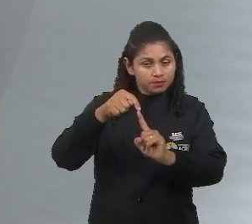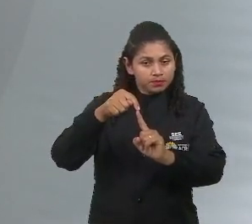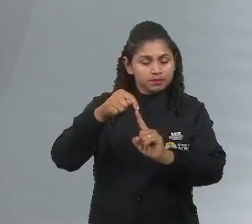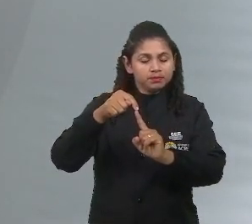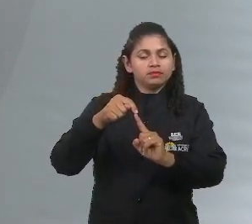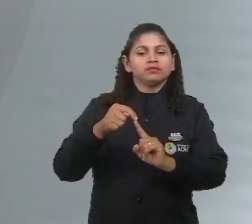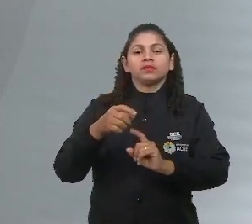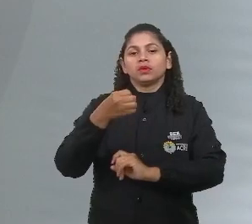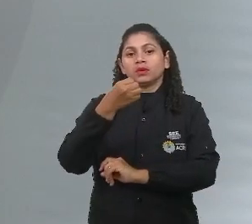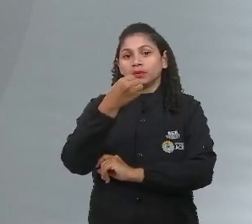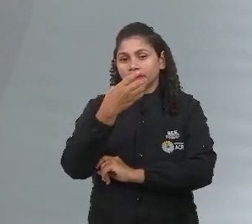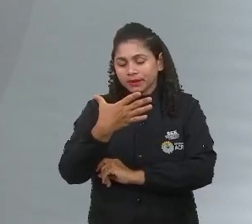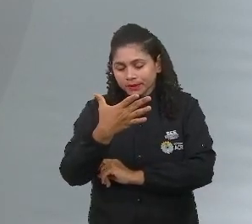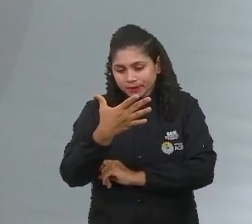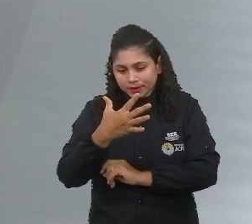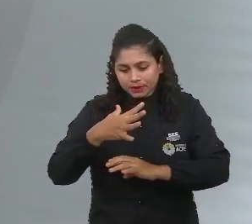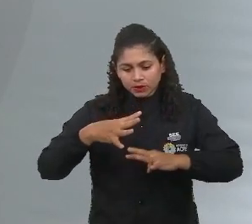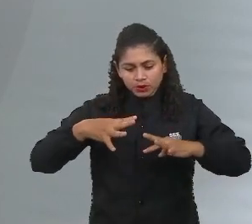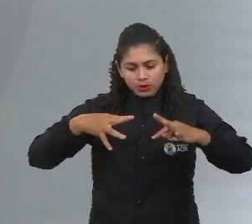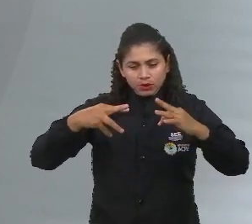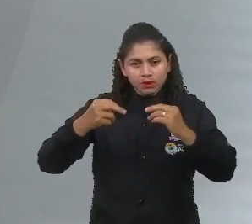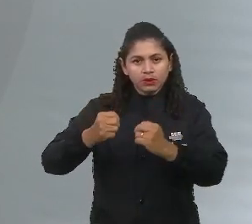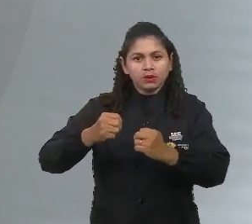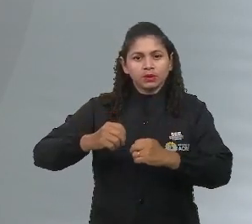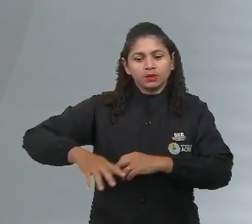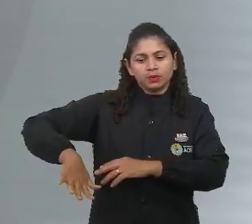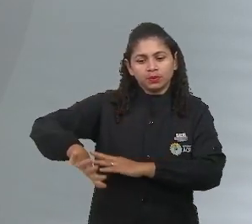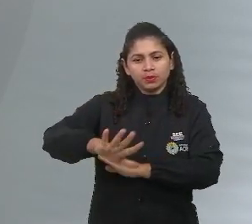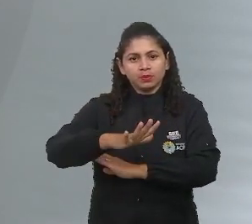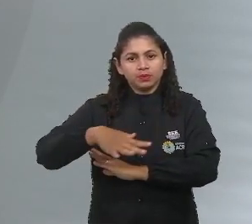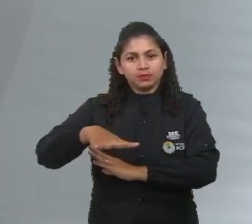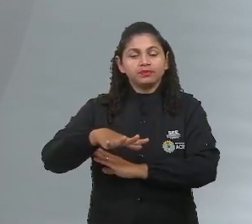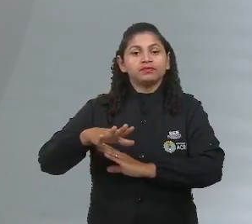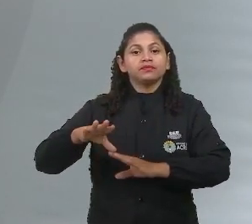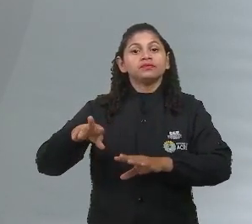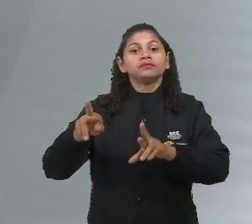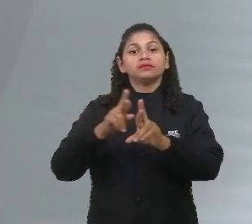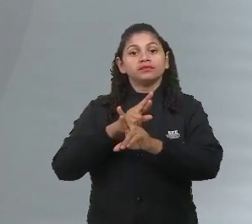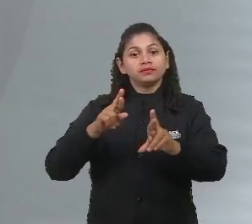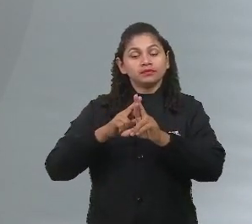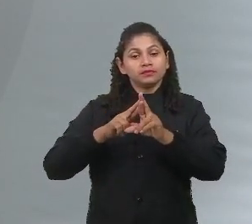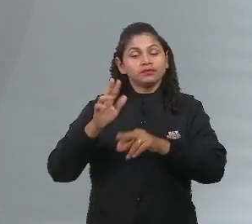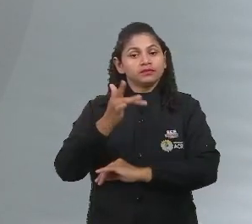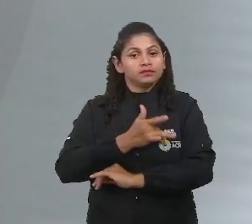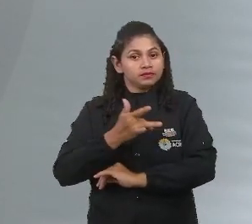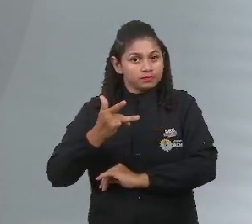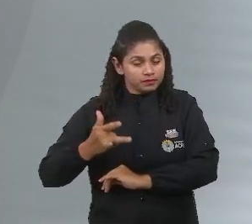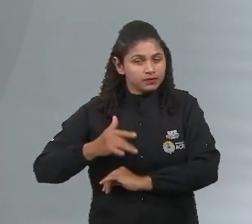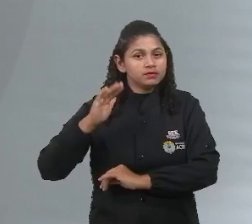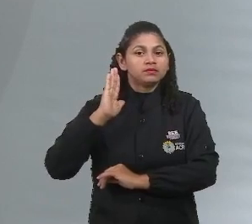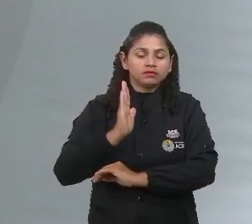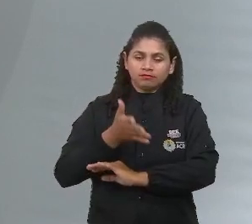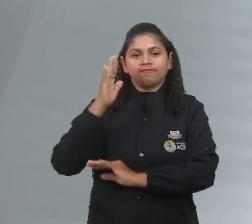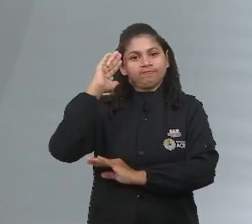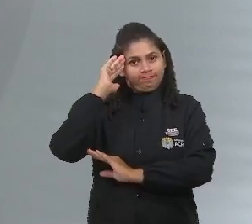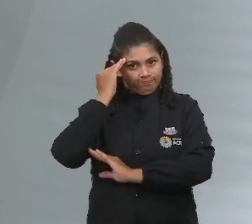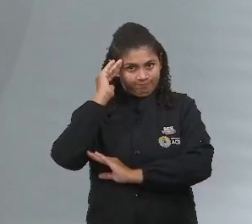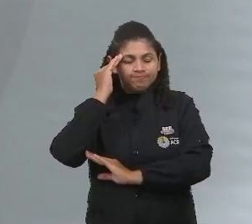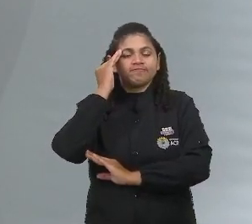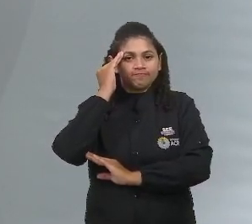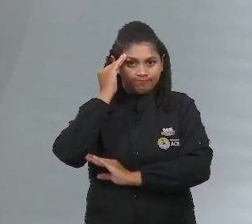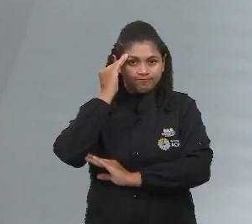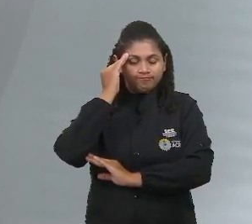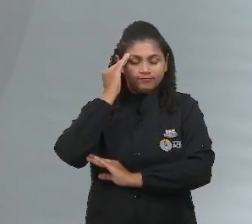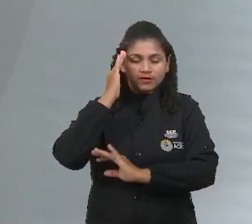benefícios seriam gerais, essa correlação com o aspecto da saúde, ela é importante. A gente já entendeu que vai ser bem